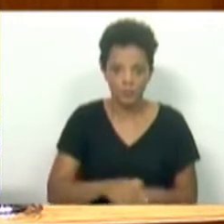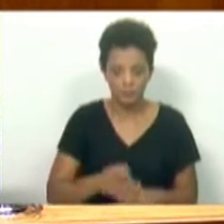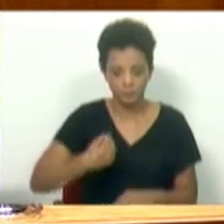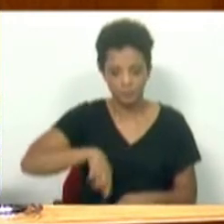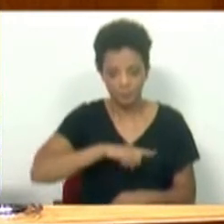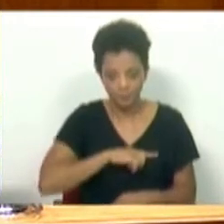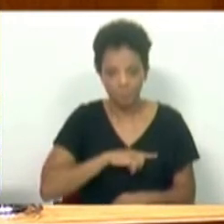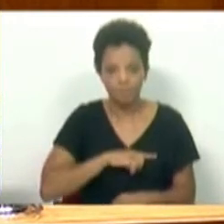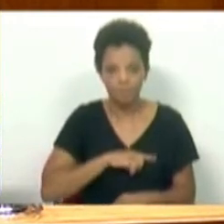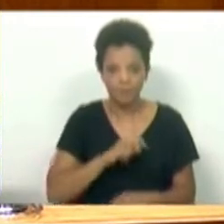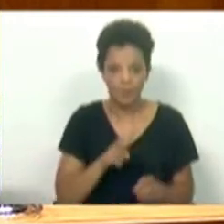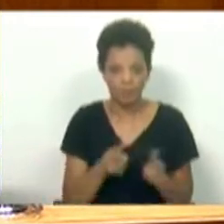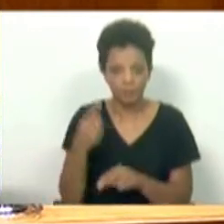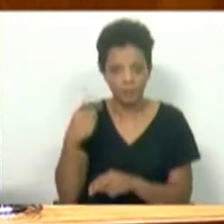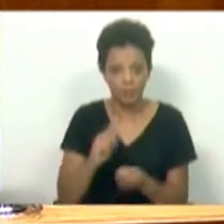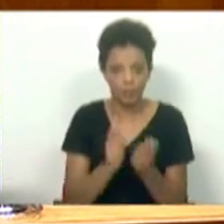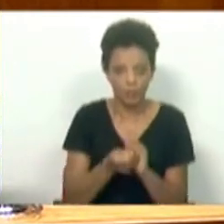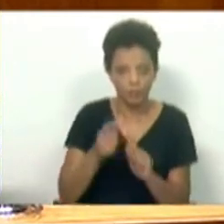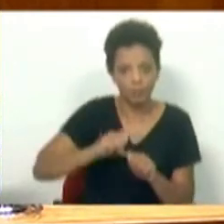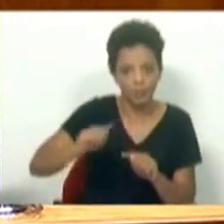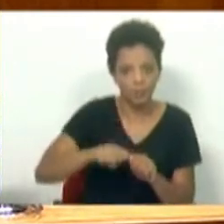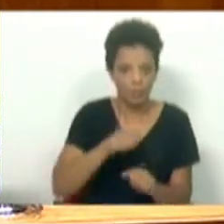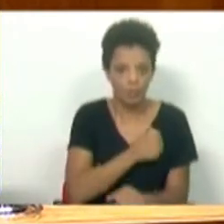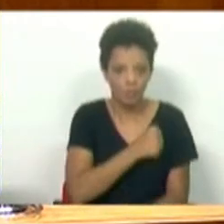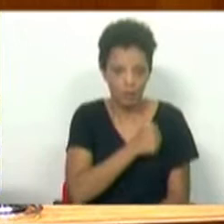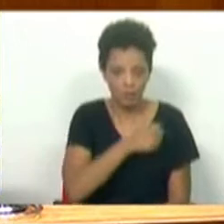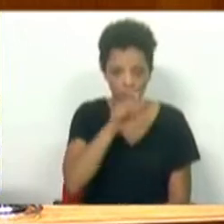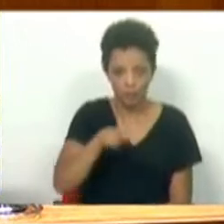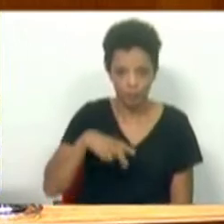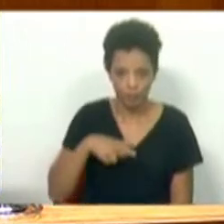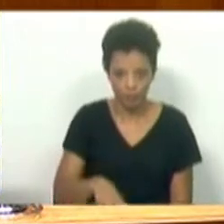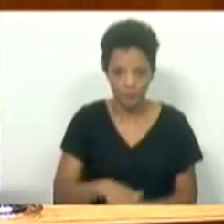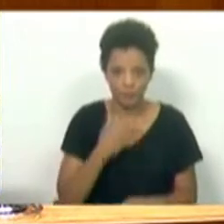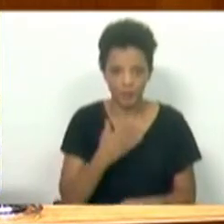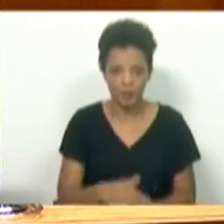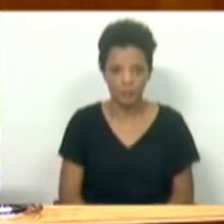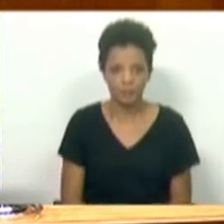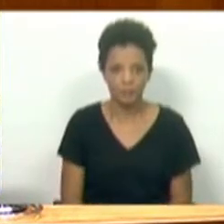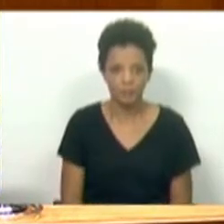temos aqui uma alteração que muda as prestações das casas dos portugueses. Muito obrigado.